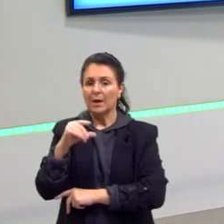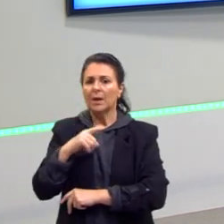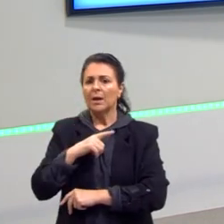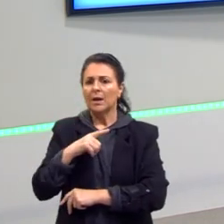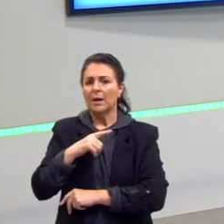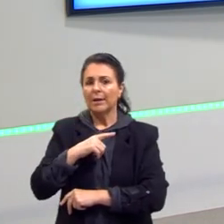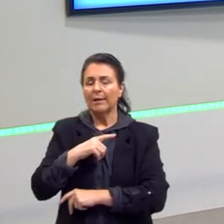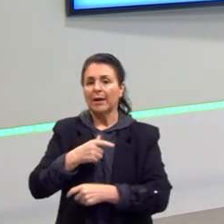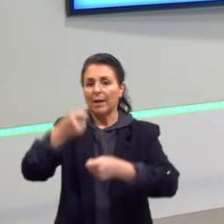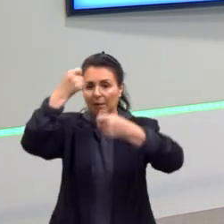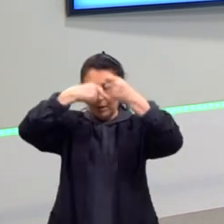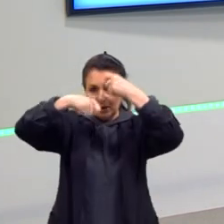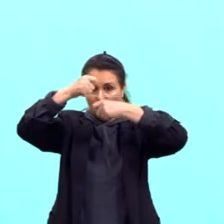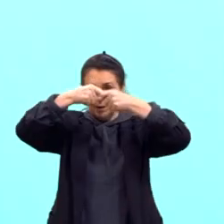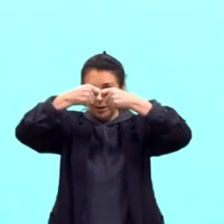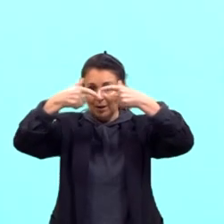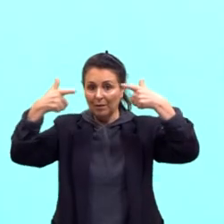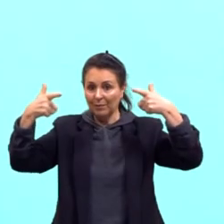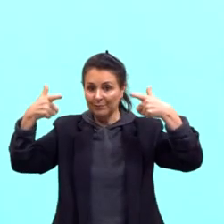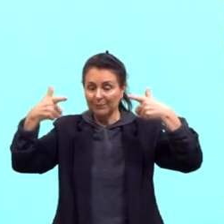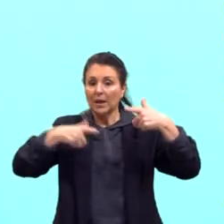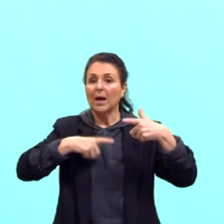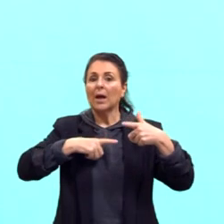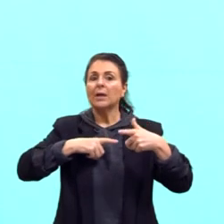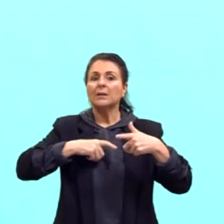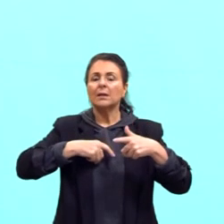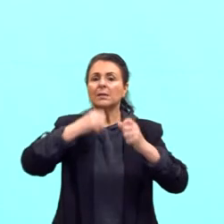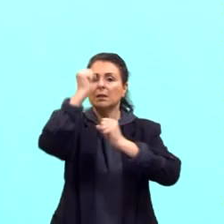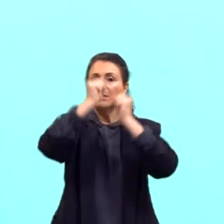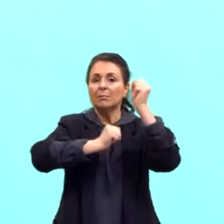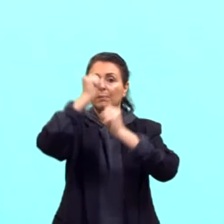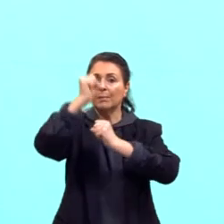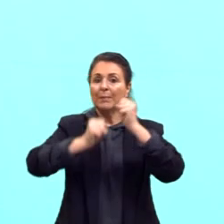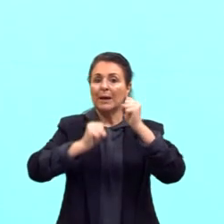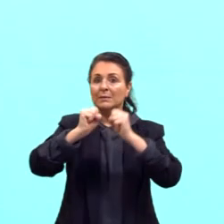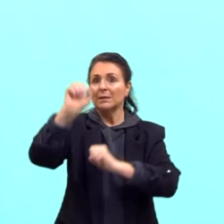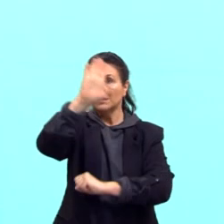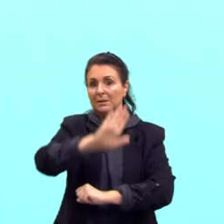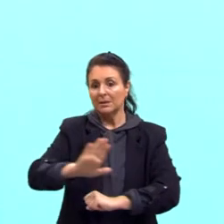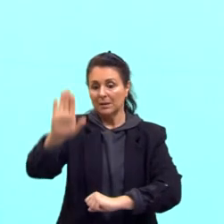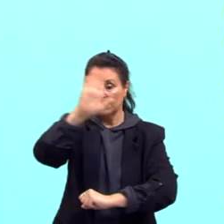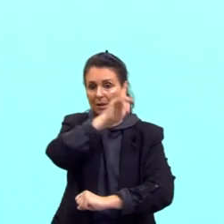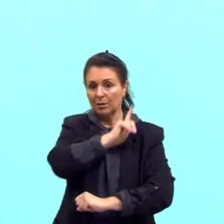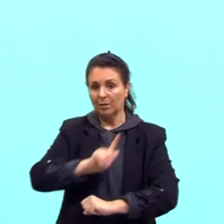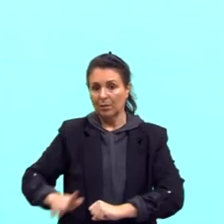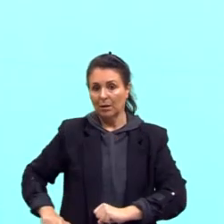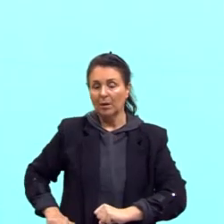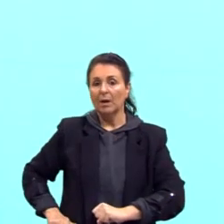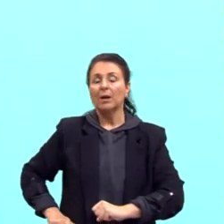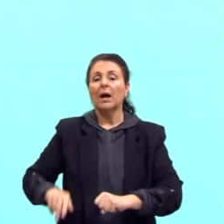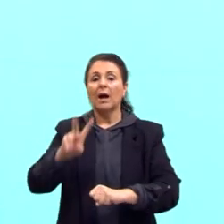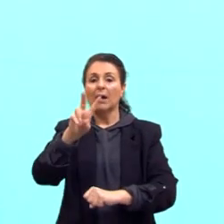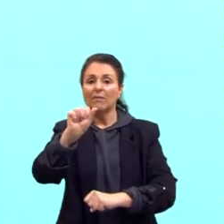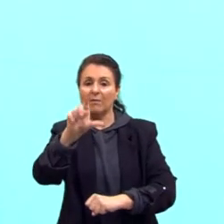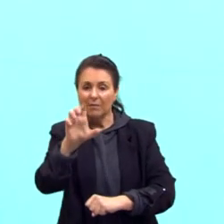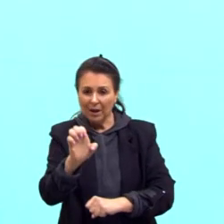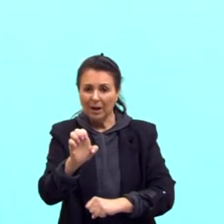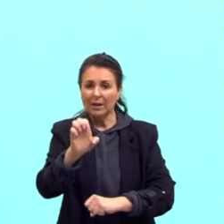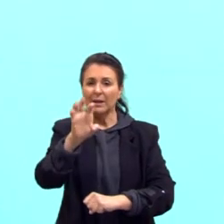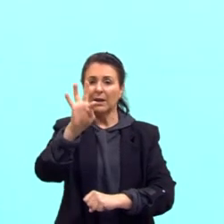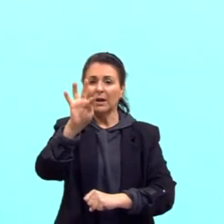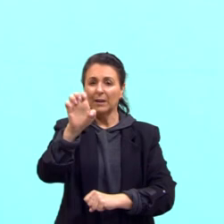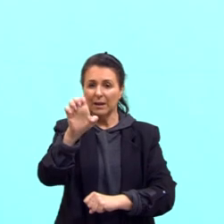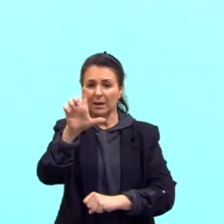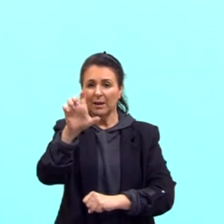neoliberal, então, essas estatais são todas vendidas, né, Vale do Rio Doce, Telebrás, entre outras coisas, ele